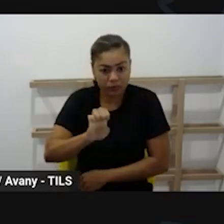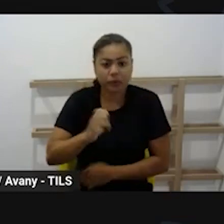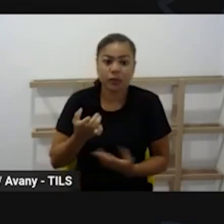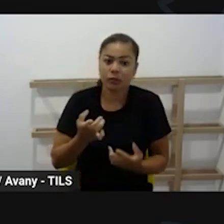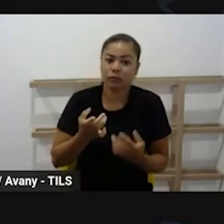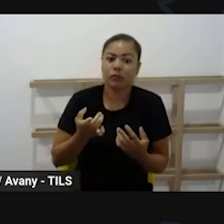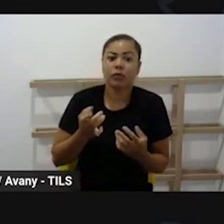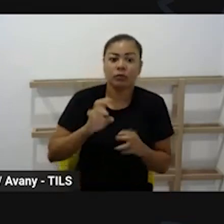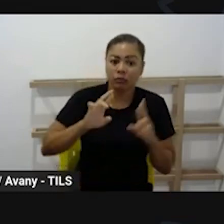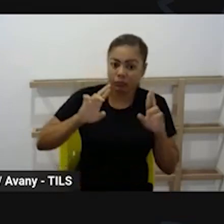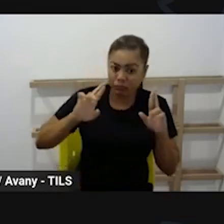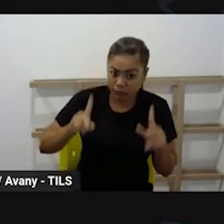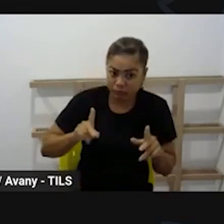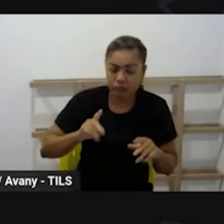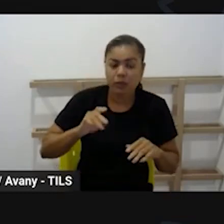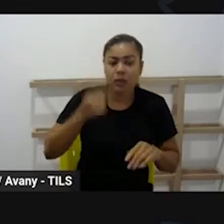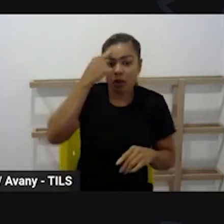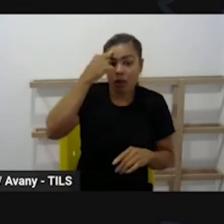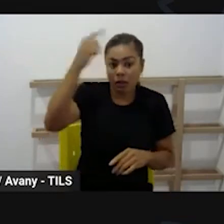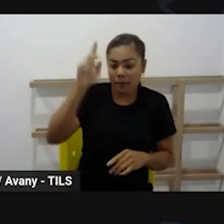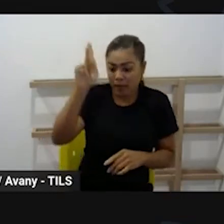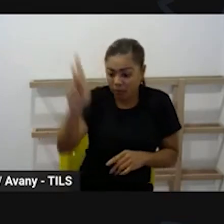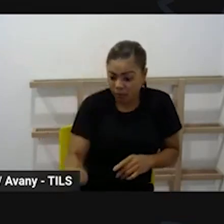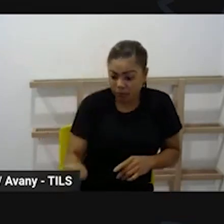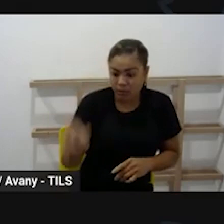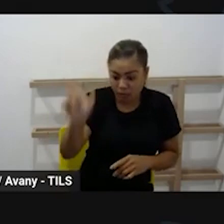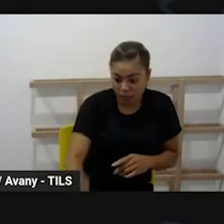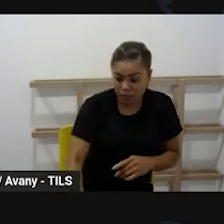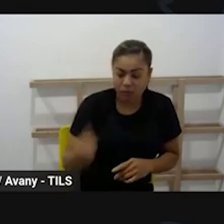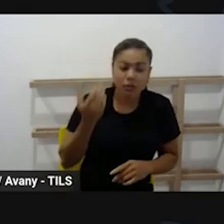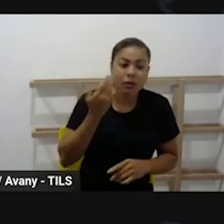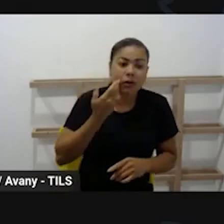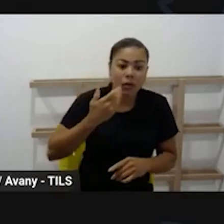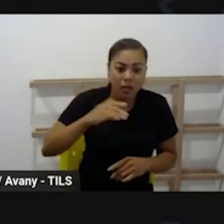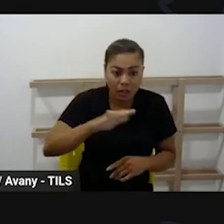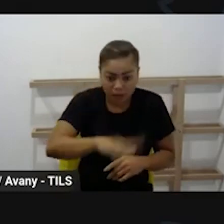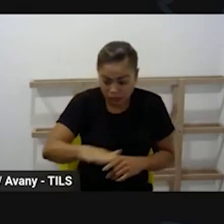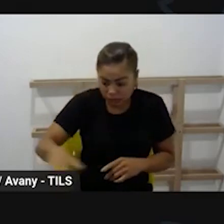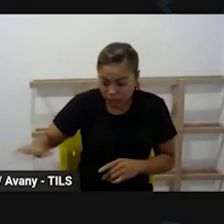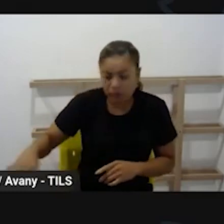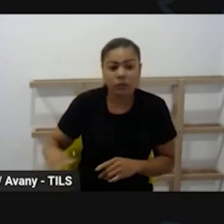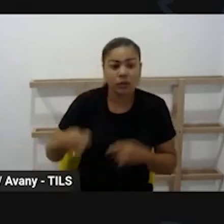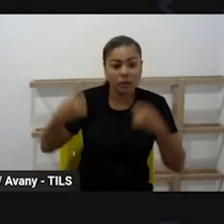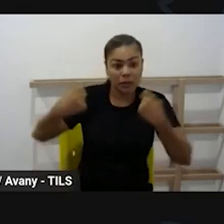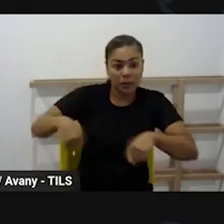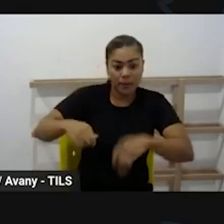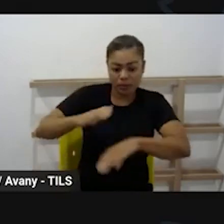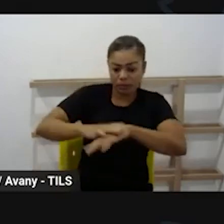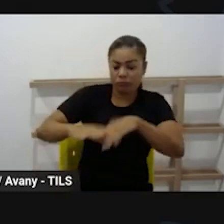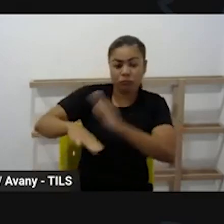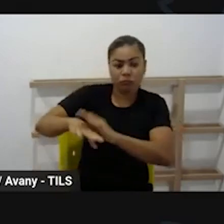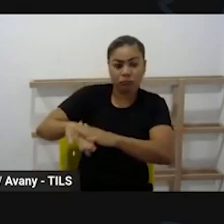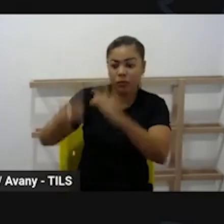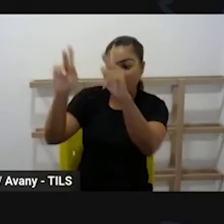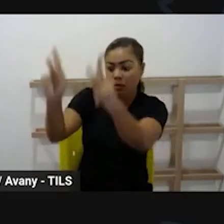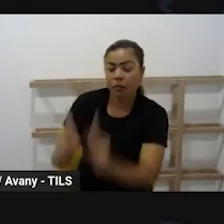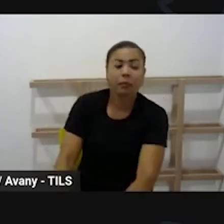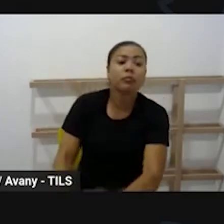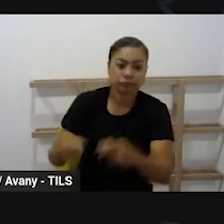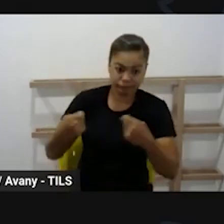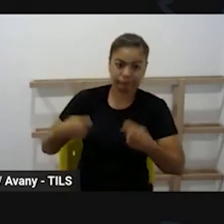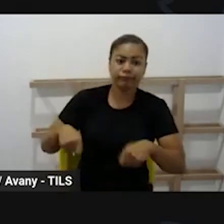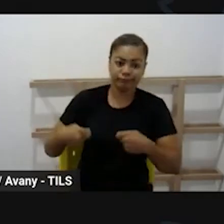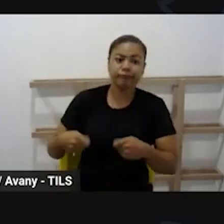vão dar autonomia a essa criança ao ingressar no ensino fundamental. Então, a educação infantil, ela não tem um cunho assistencialista,